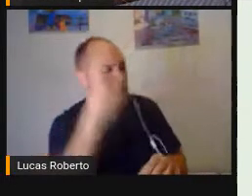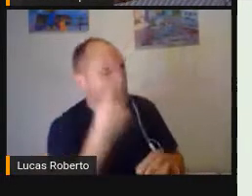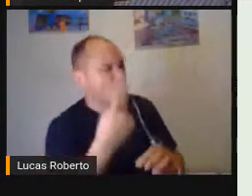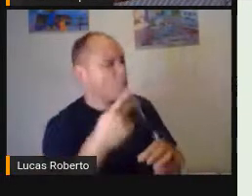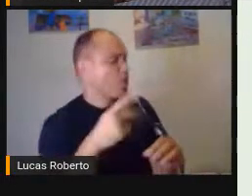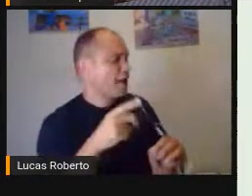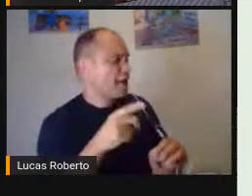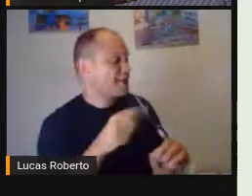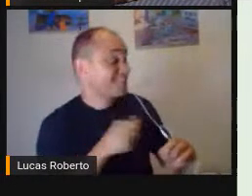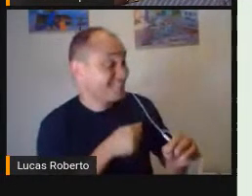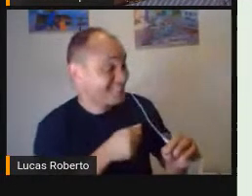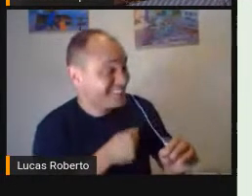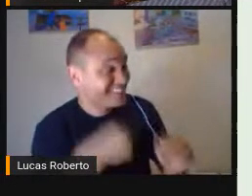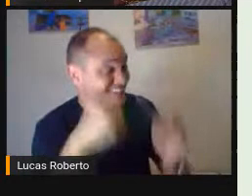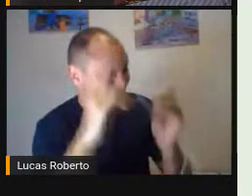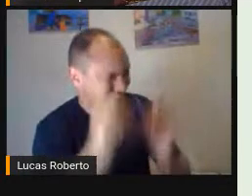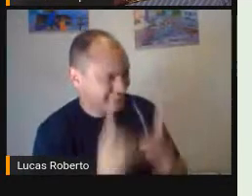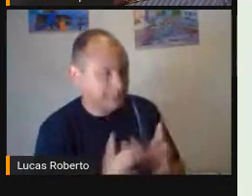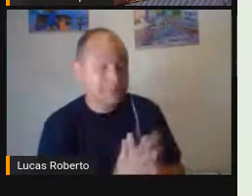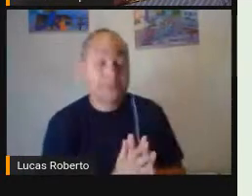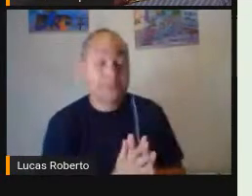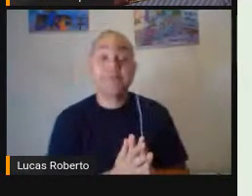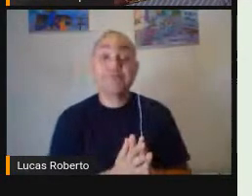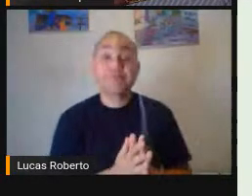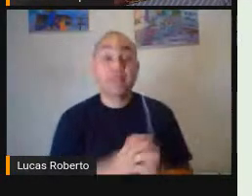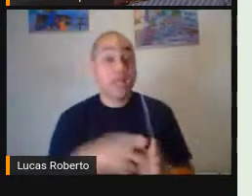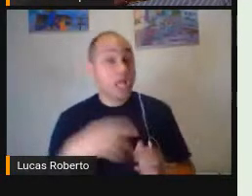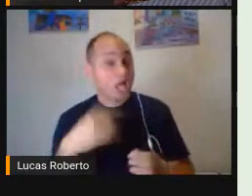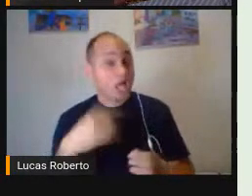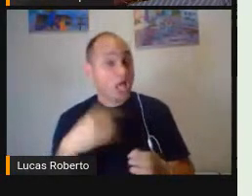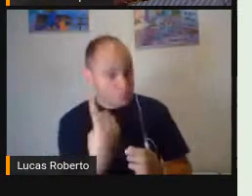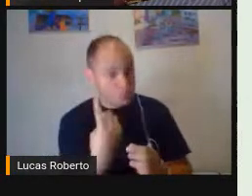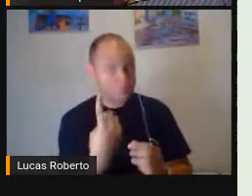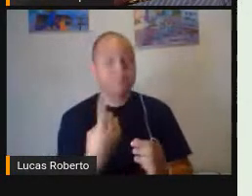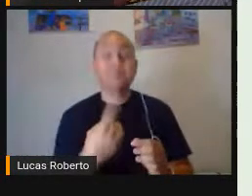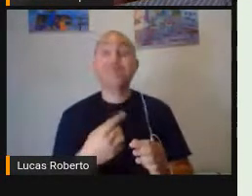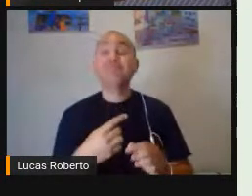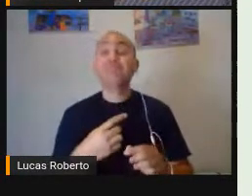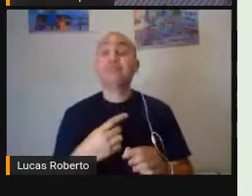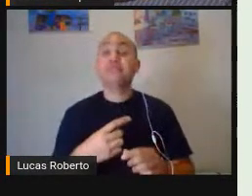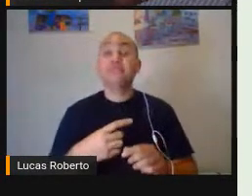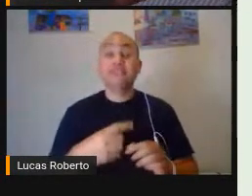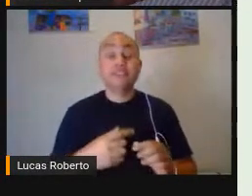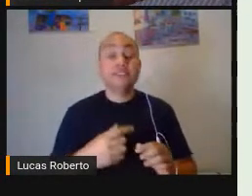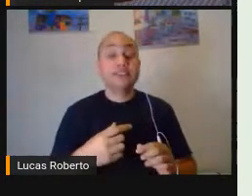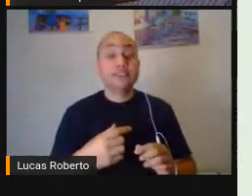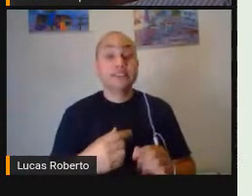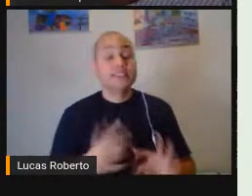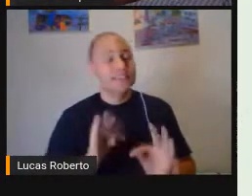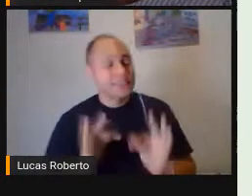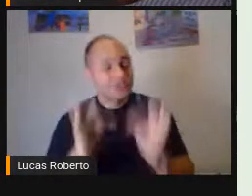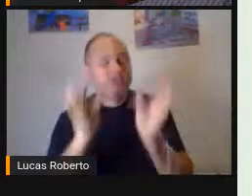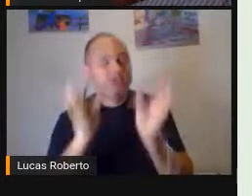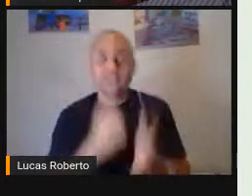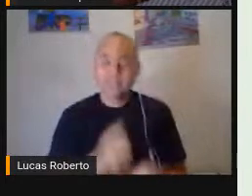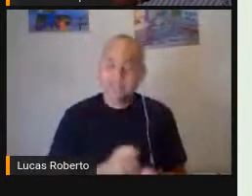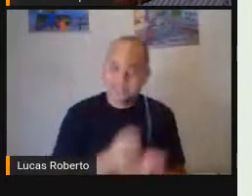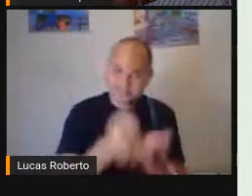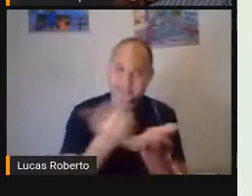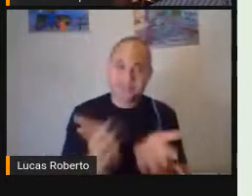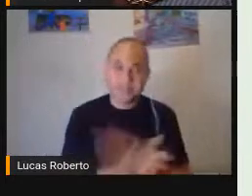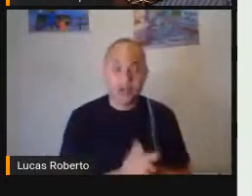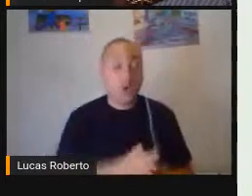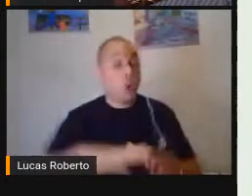E é uma das categorias Aí das tecnologias Assistivas Quando a gente Traz A